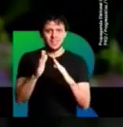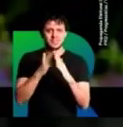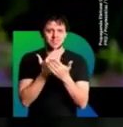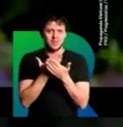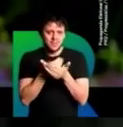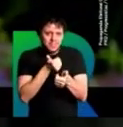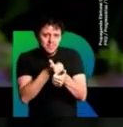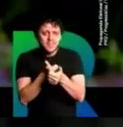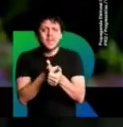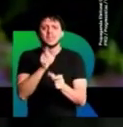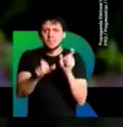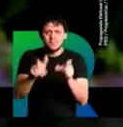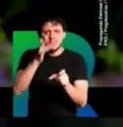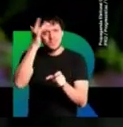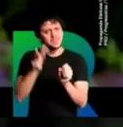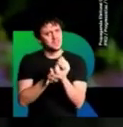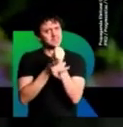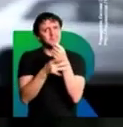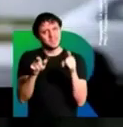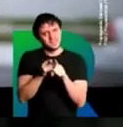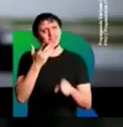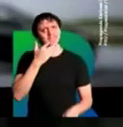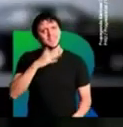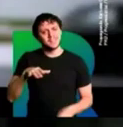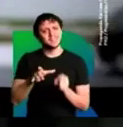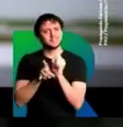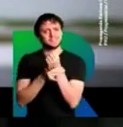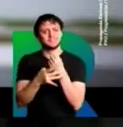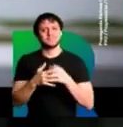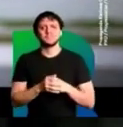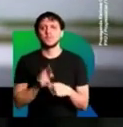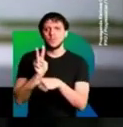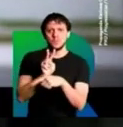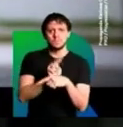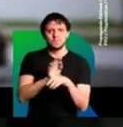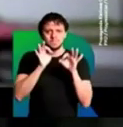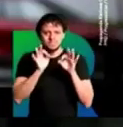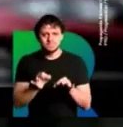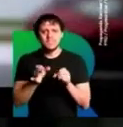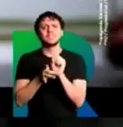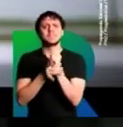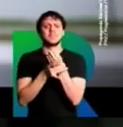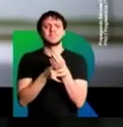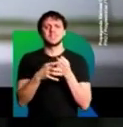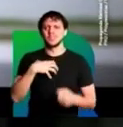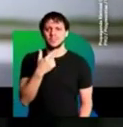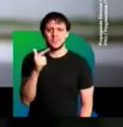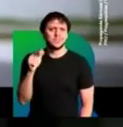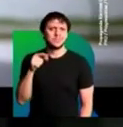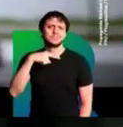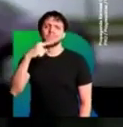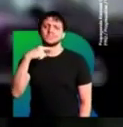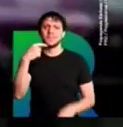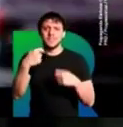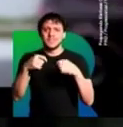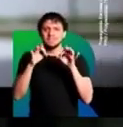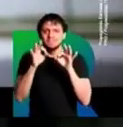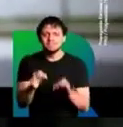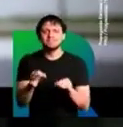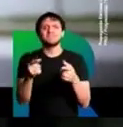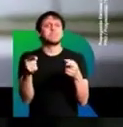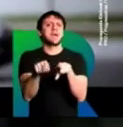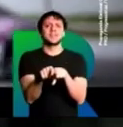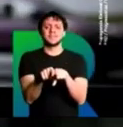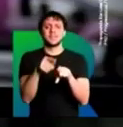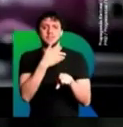o pessoal vai estar muito mais seguro e as nossas crianças, né? E para cuidar bem da segurança, gente, não tem outro jeito. Tem que ter parceria de verdade